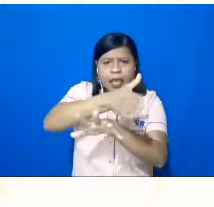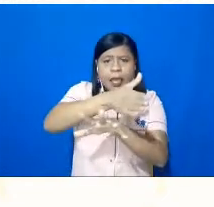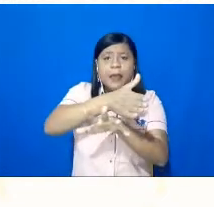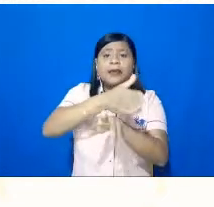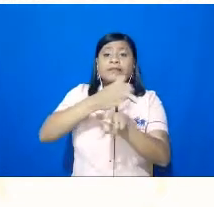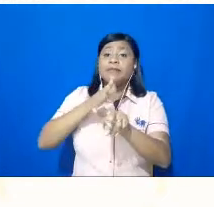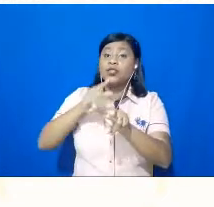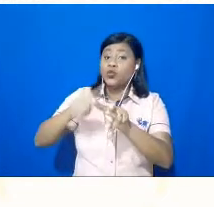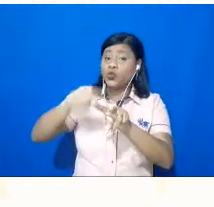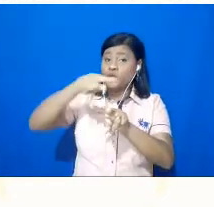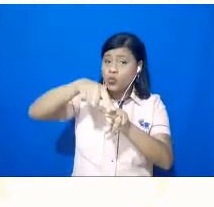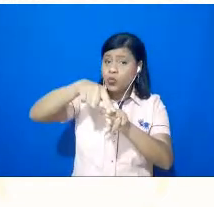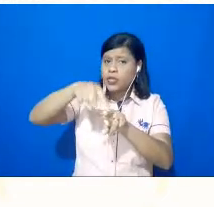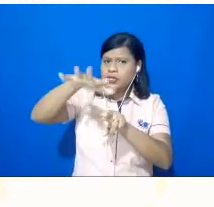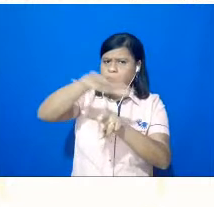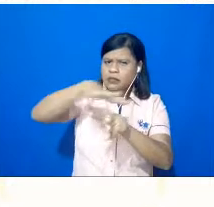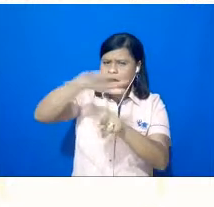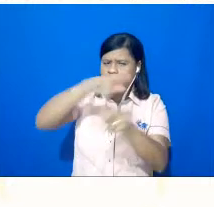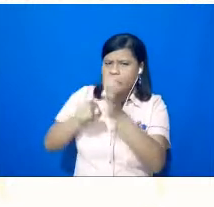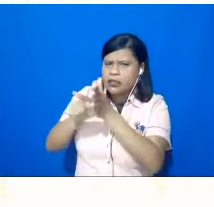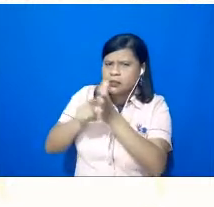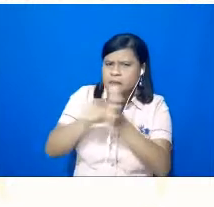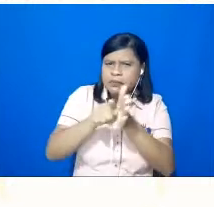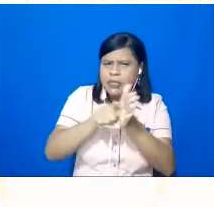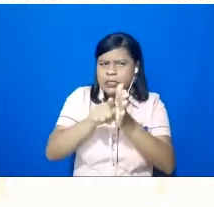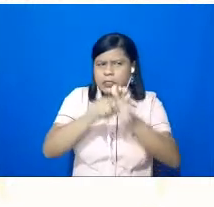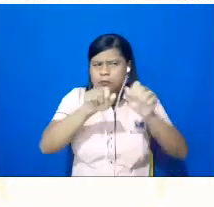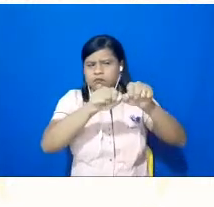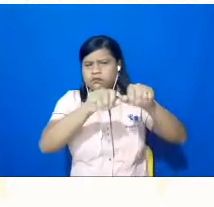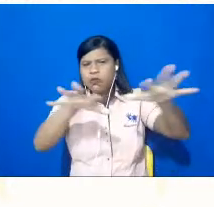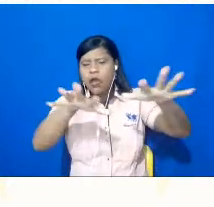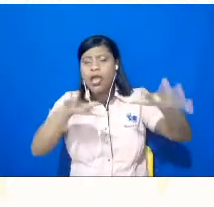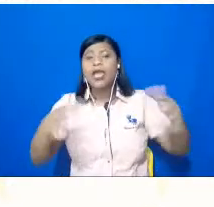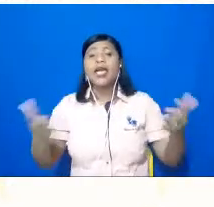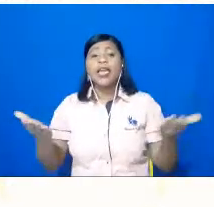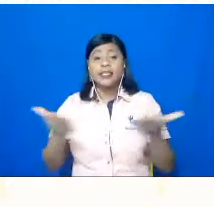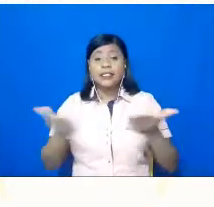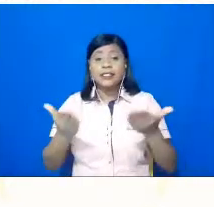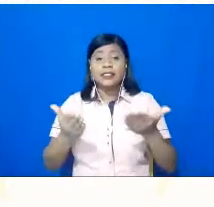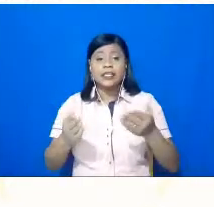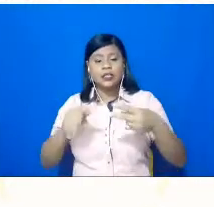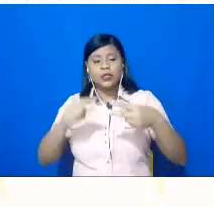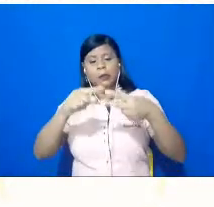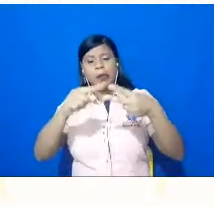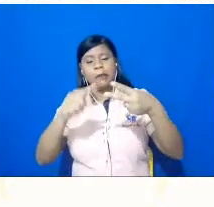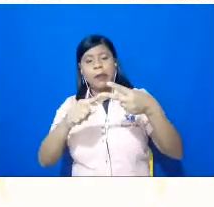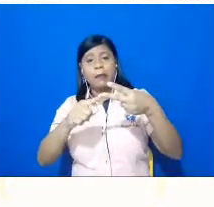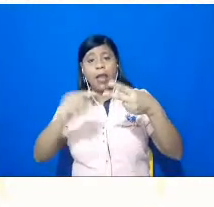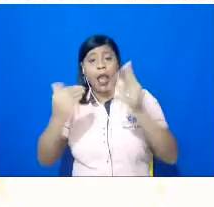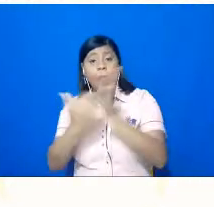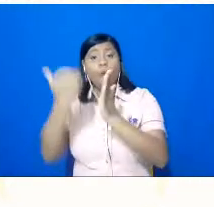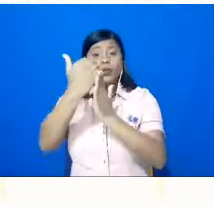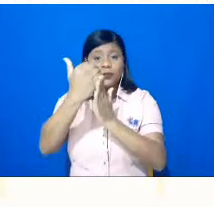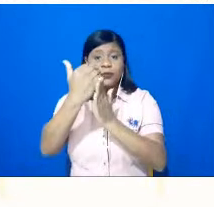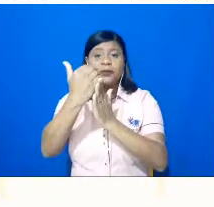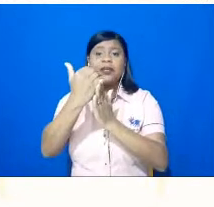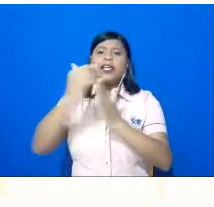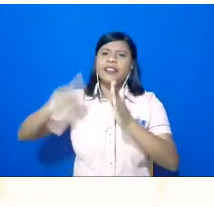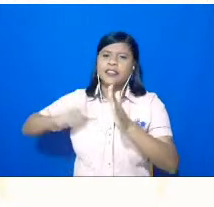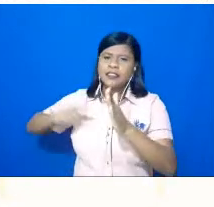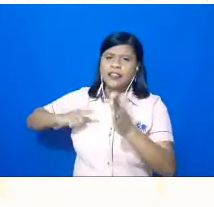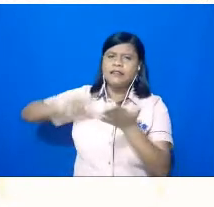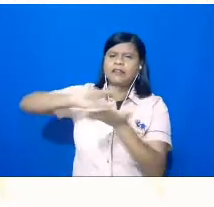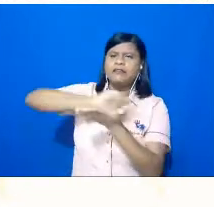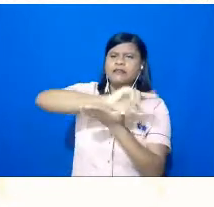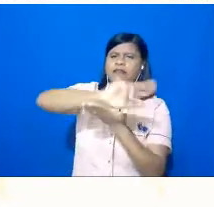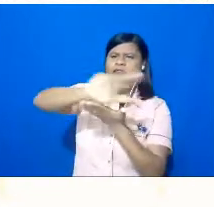mas esse ano a gente conseguiu ampliar esses eixos temáticos e trabalhar uma série de GTs que a professora